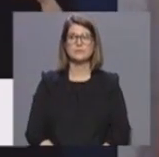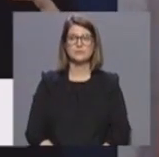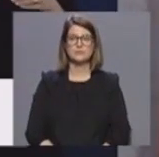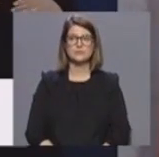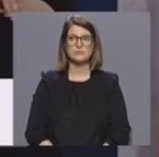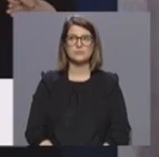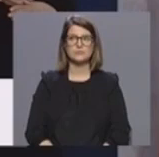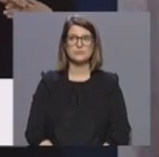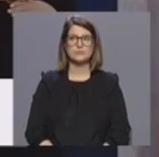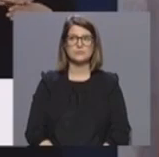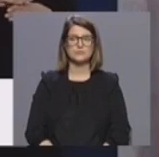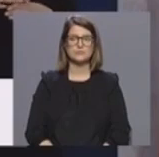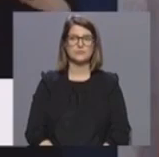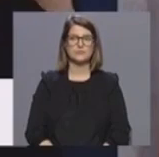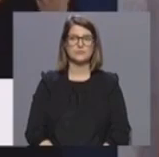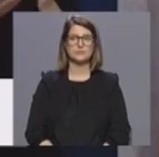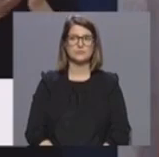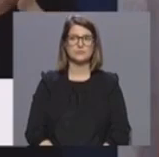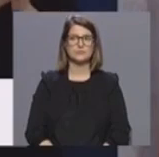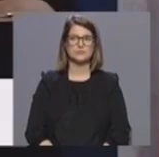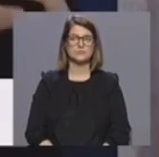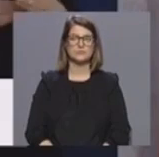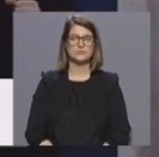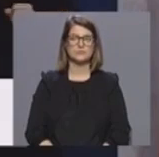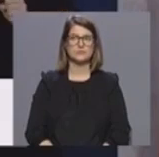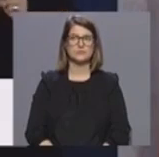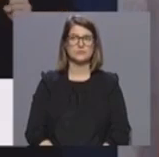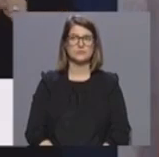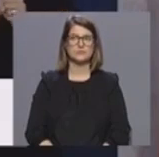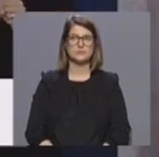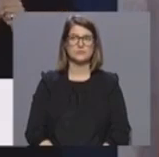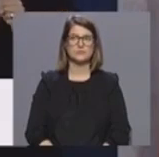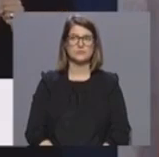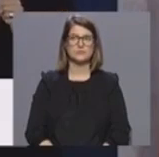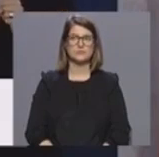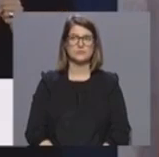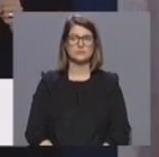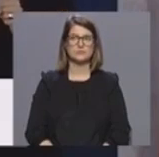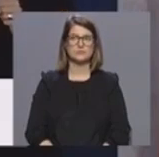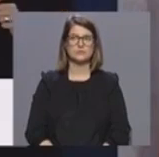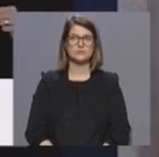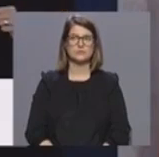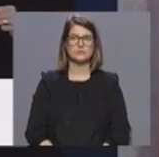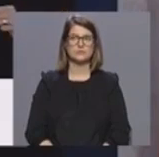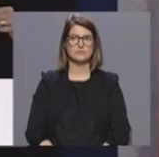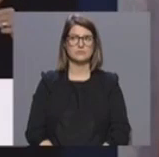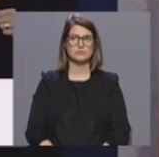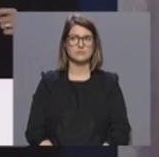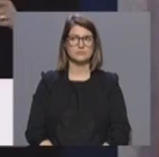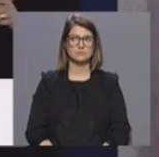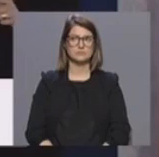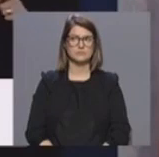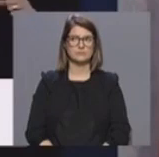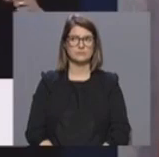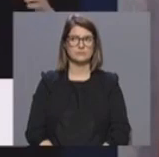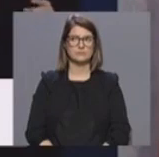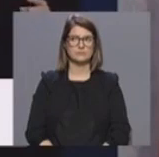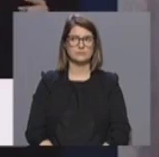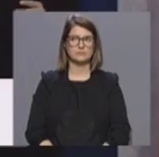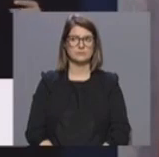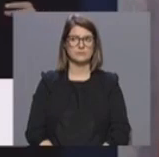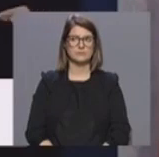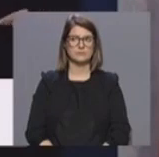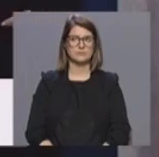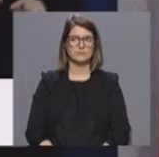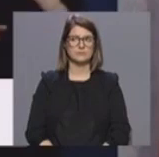estarem ainda a decorrer os trabalhos para identificar a fonte de contágio de cinco